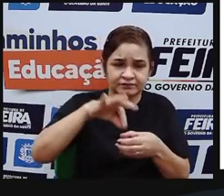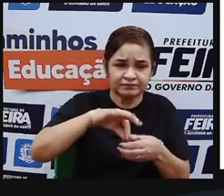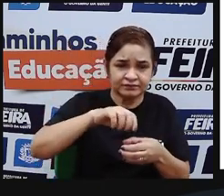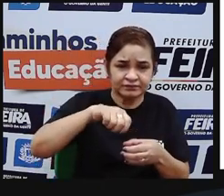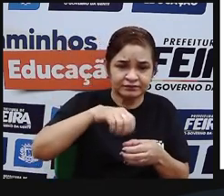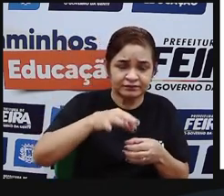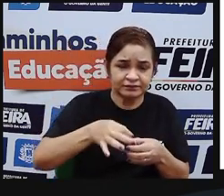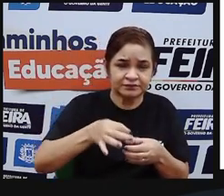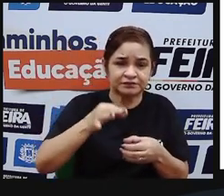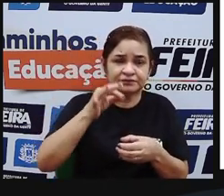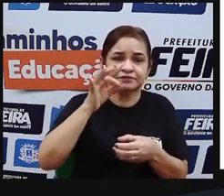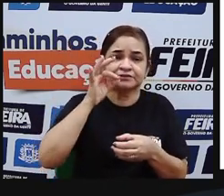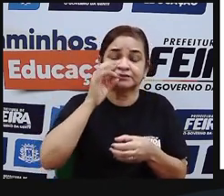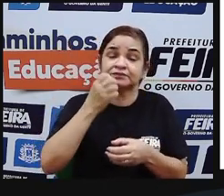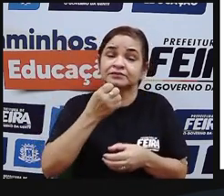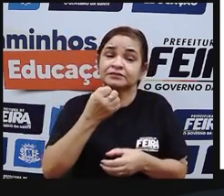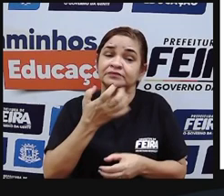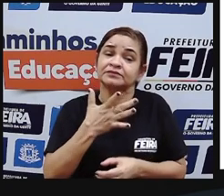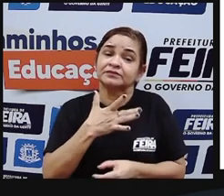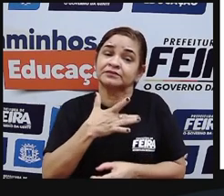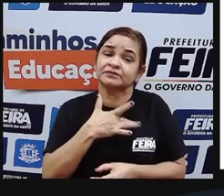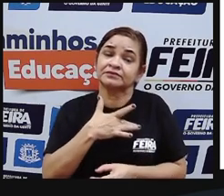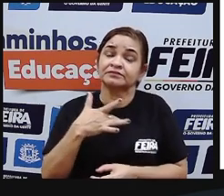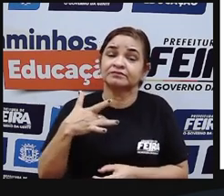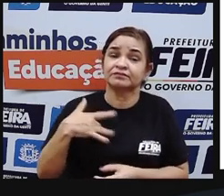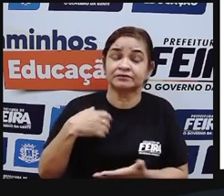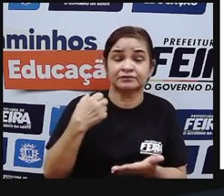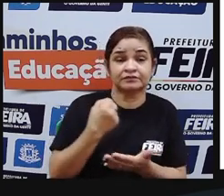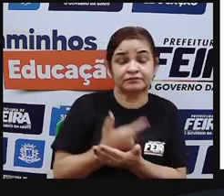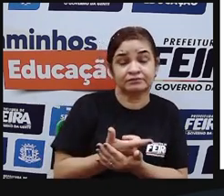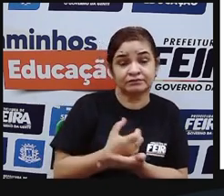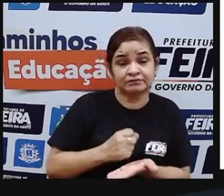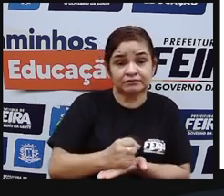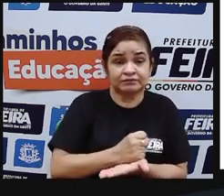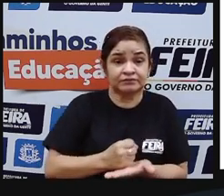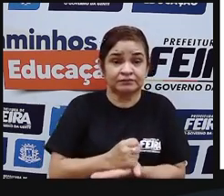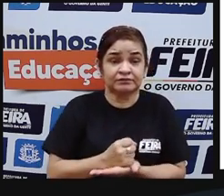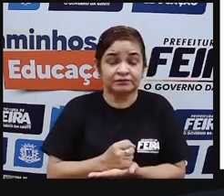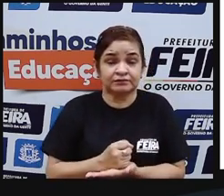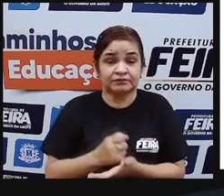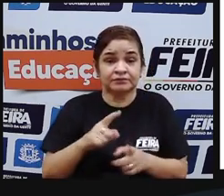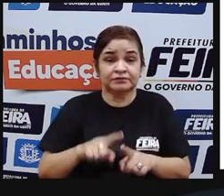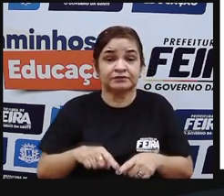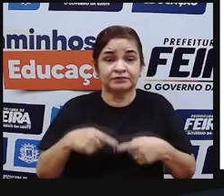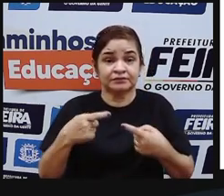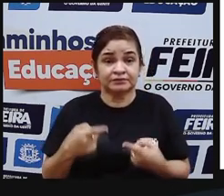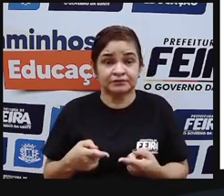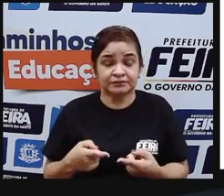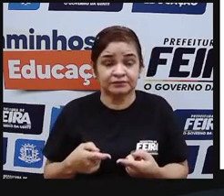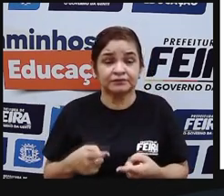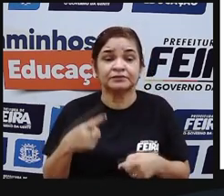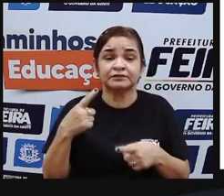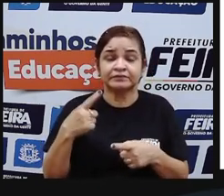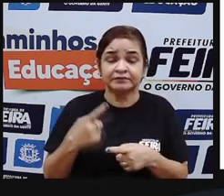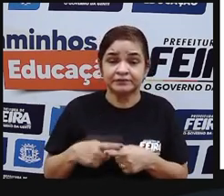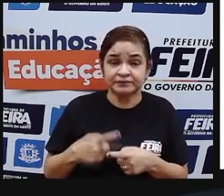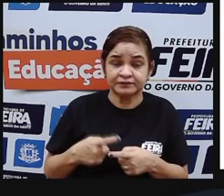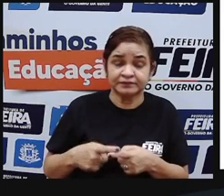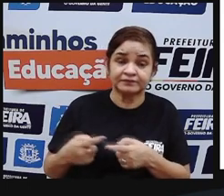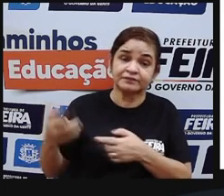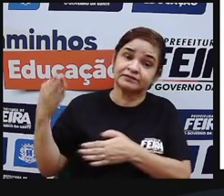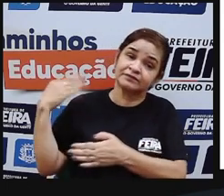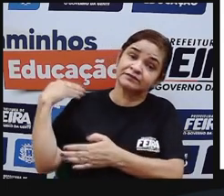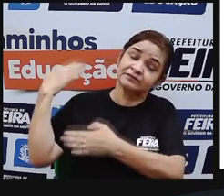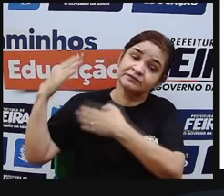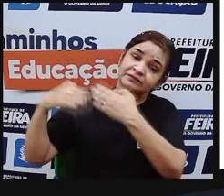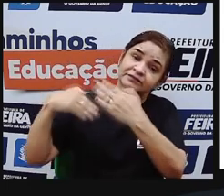fármacos dos remédios que a gente compra em farmácia são manipulações que foram produzidas